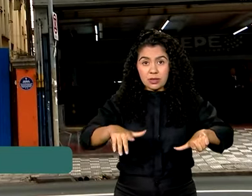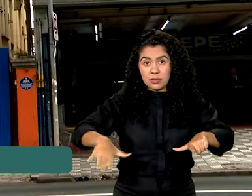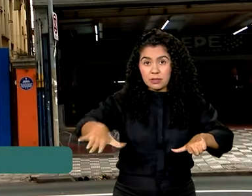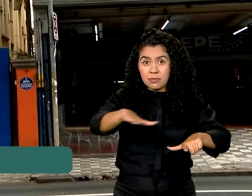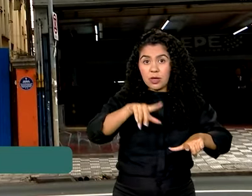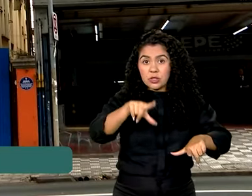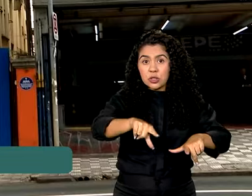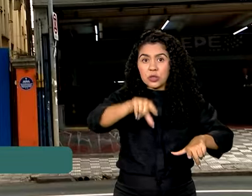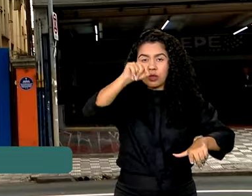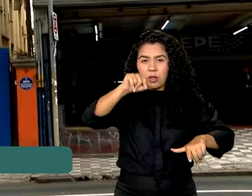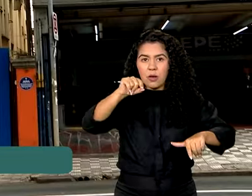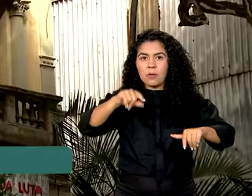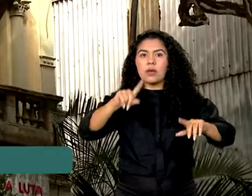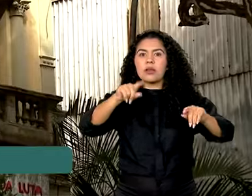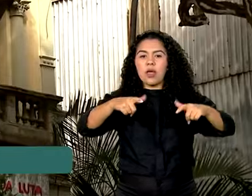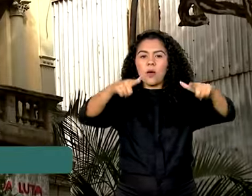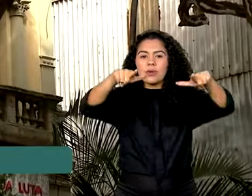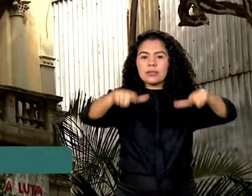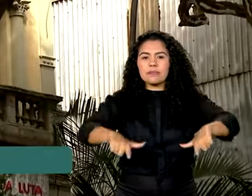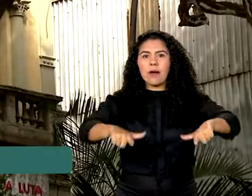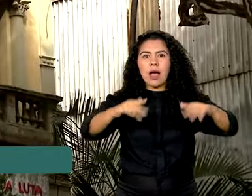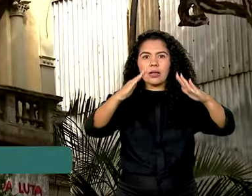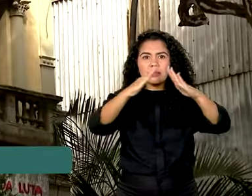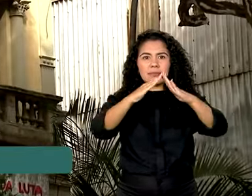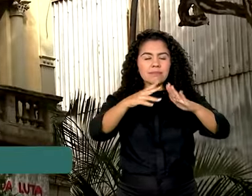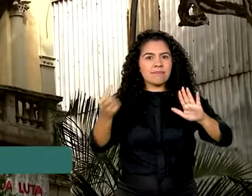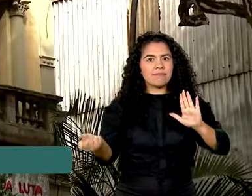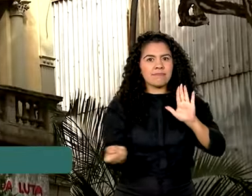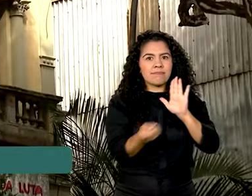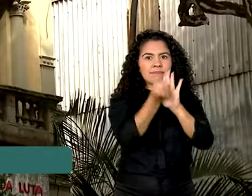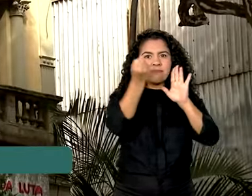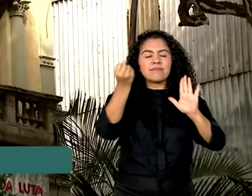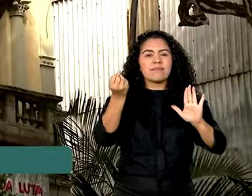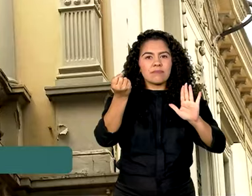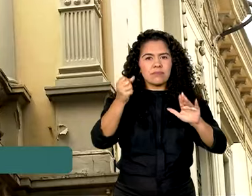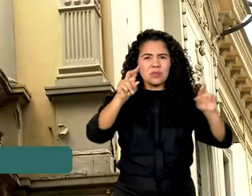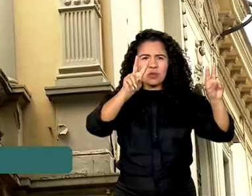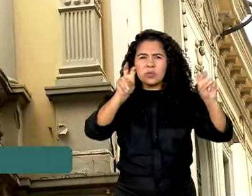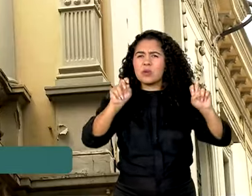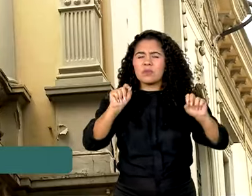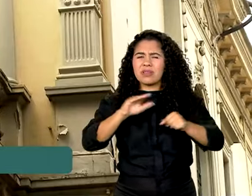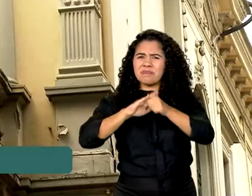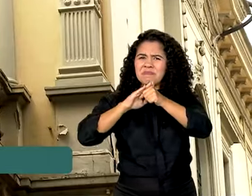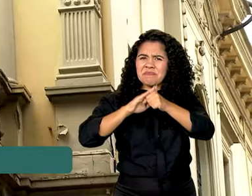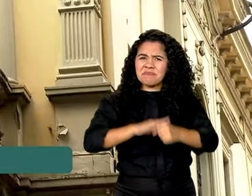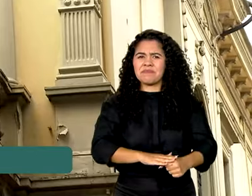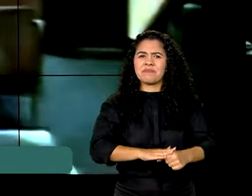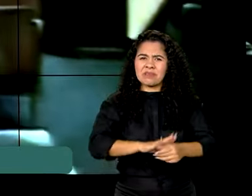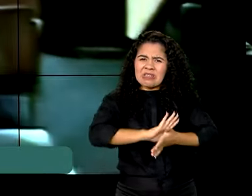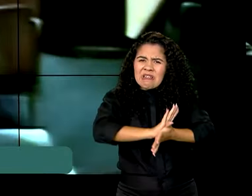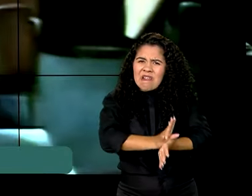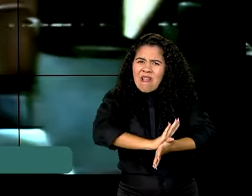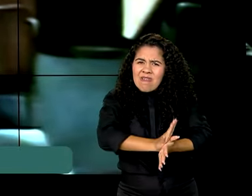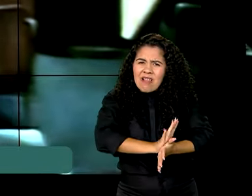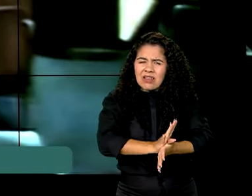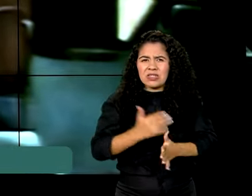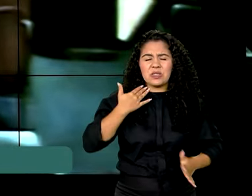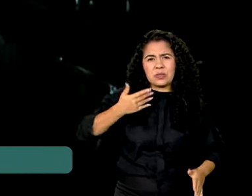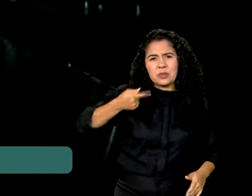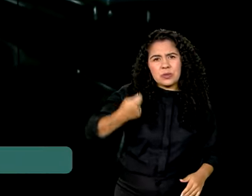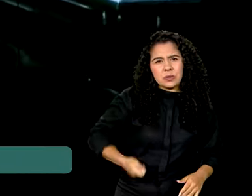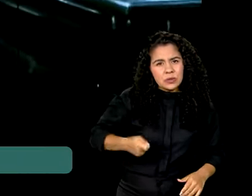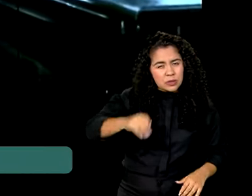memorial é este casarão, que se tornou um símbolo da repressão durante a ditadura militar. Por aqui,